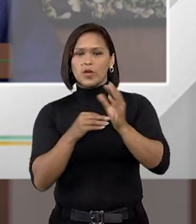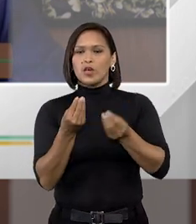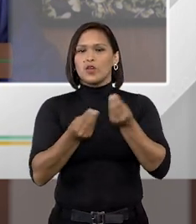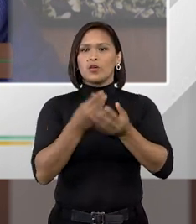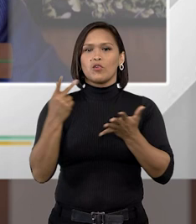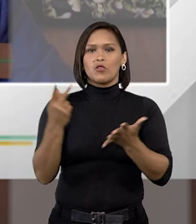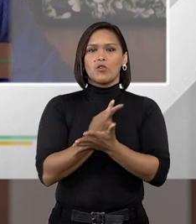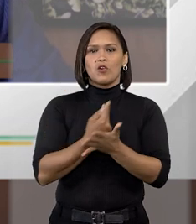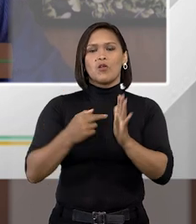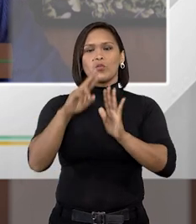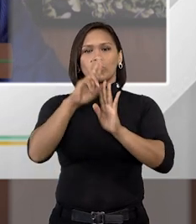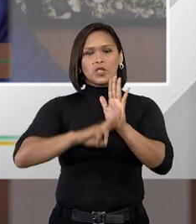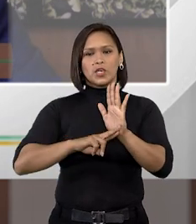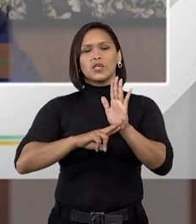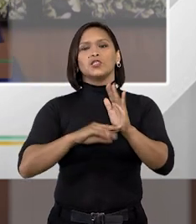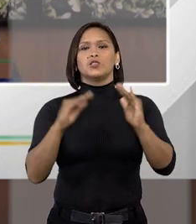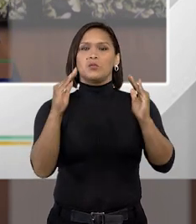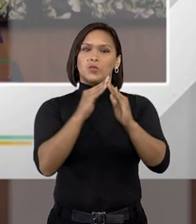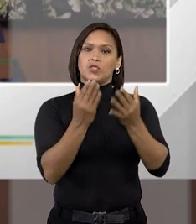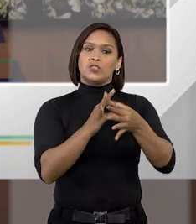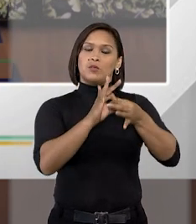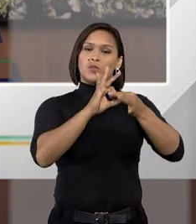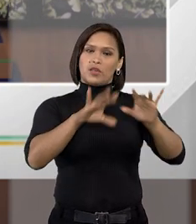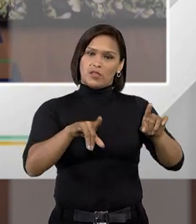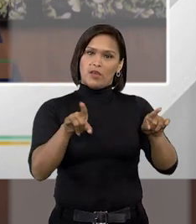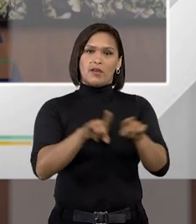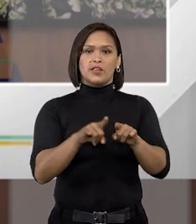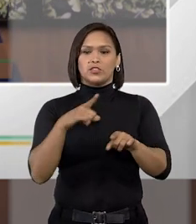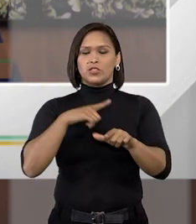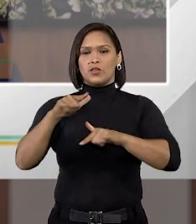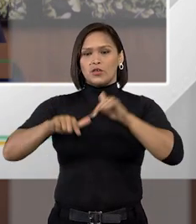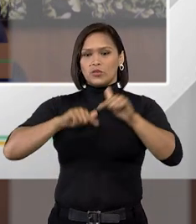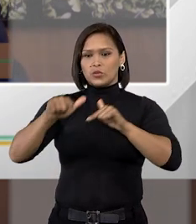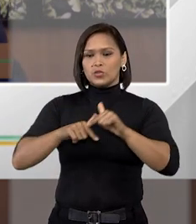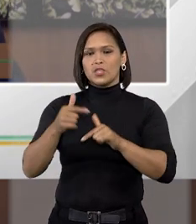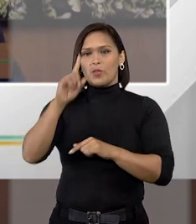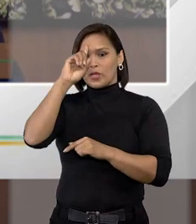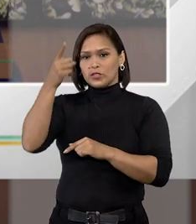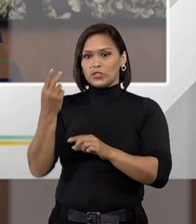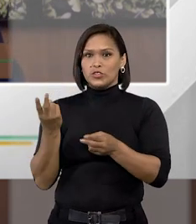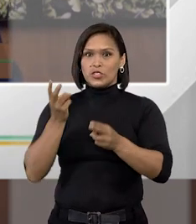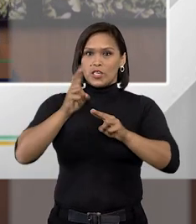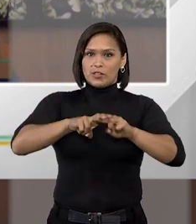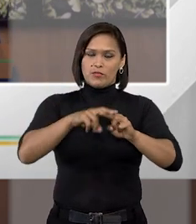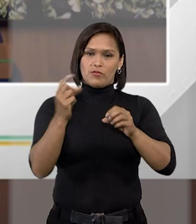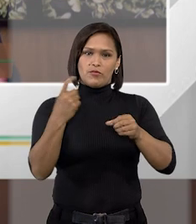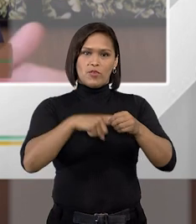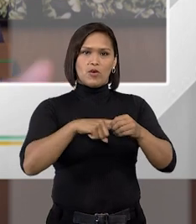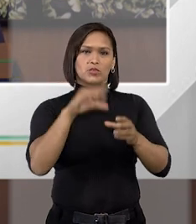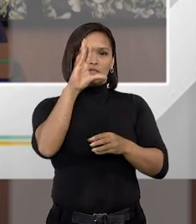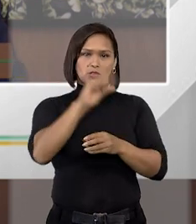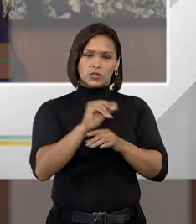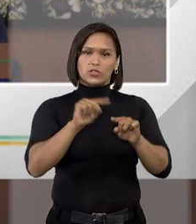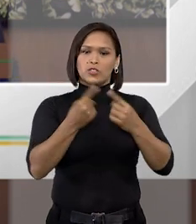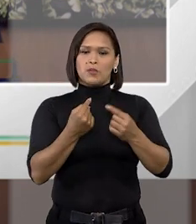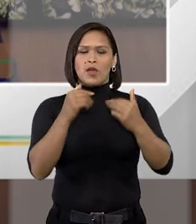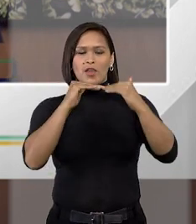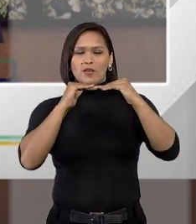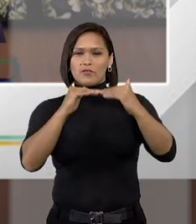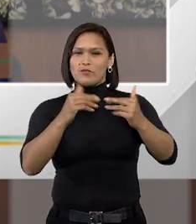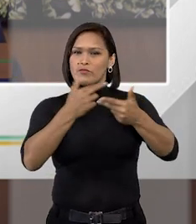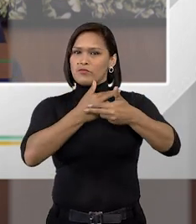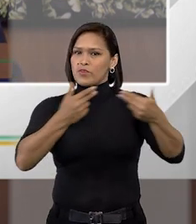será o regime semiaberto, que você vai poder ter o trabalho diurno e recolhimento noturno, mas em muitos estabelecimentos,